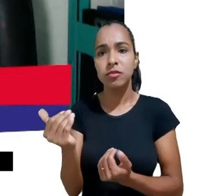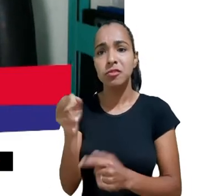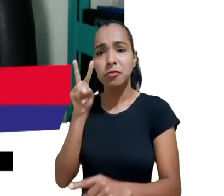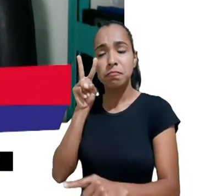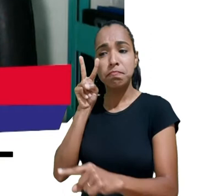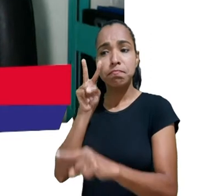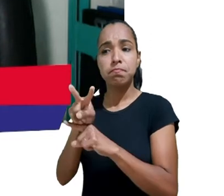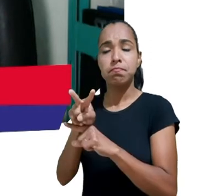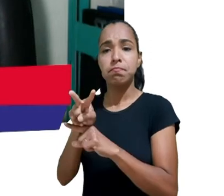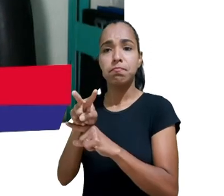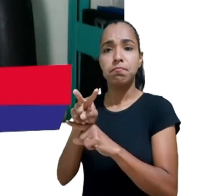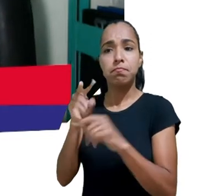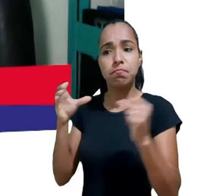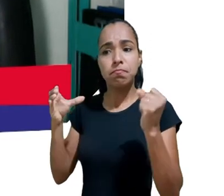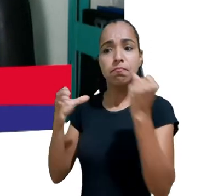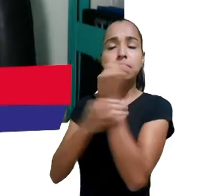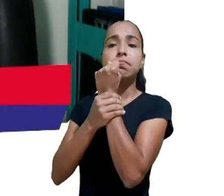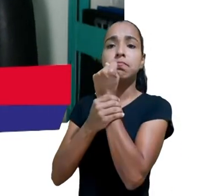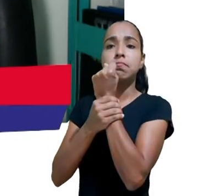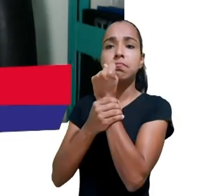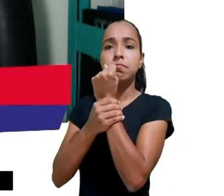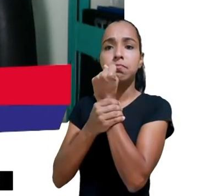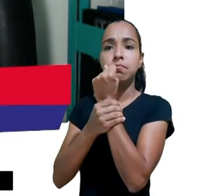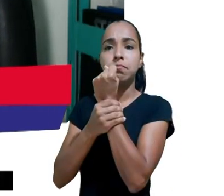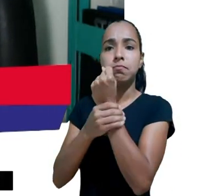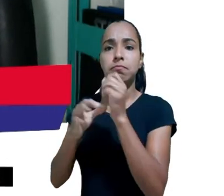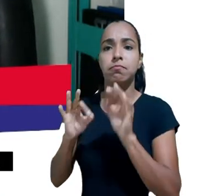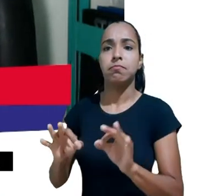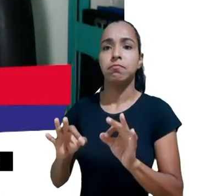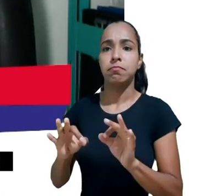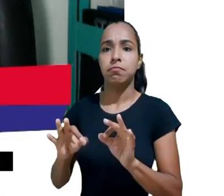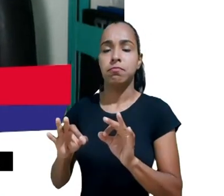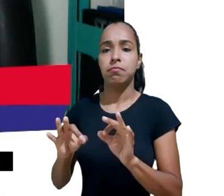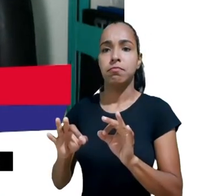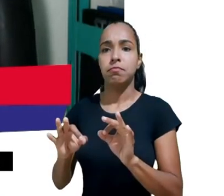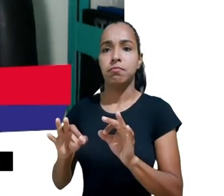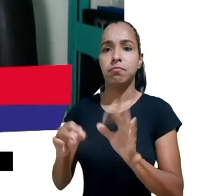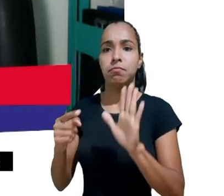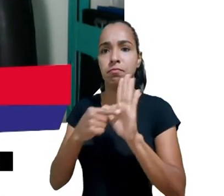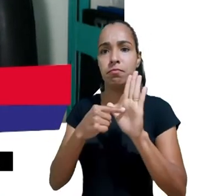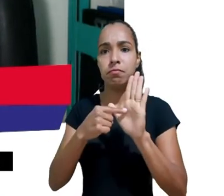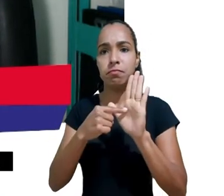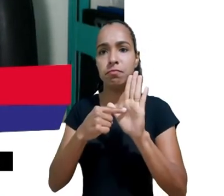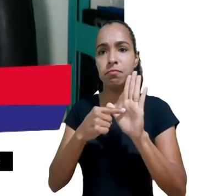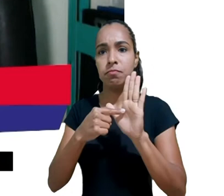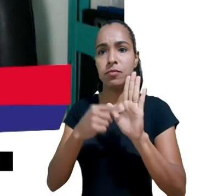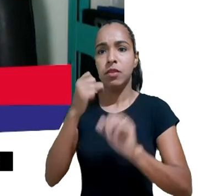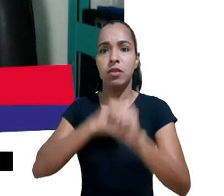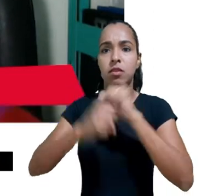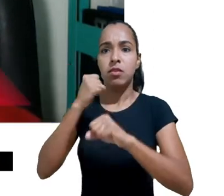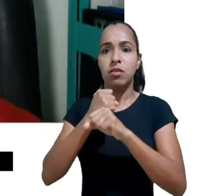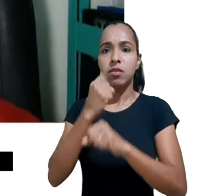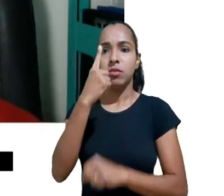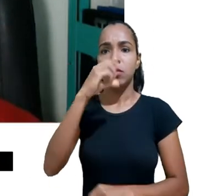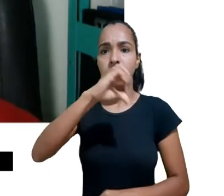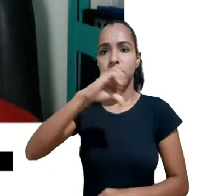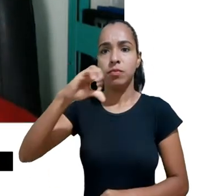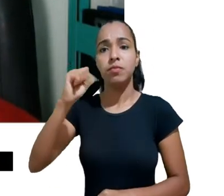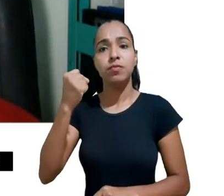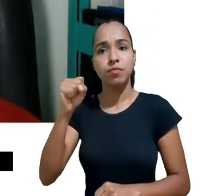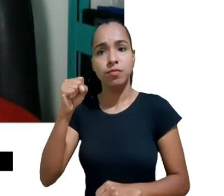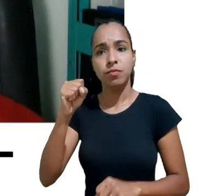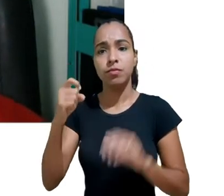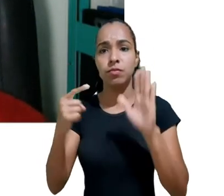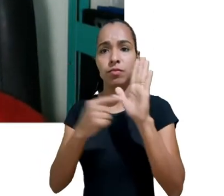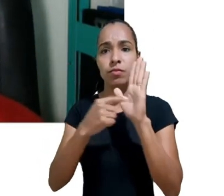mente o artigo 227 da Constituição Federal de 1998 que afirma ser dever da família da